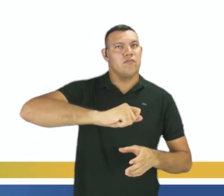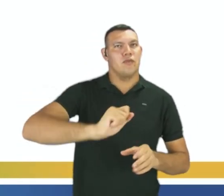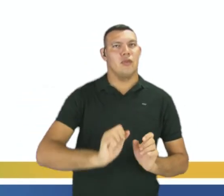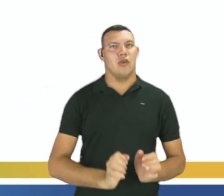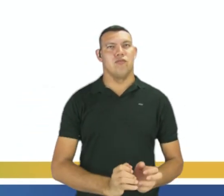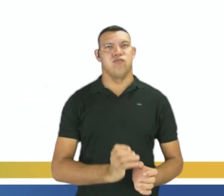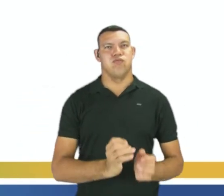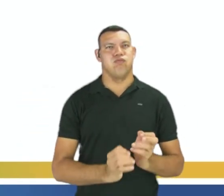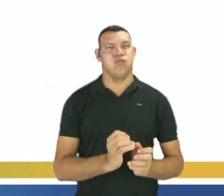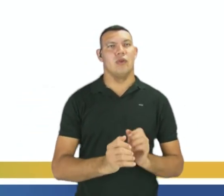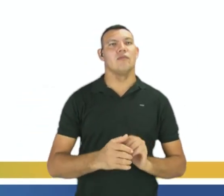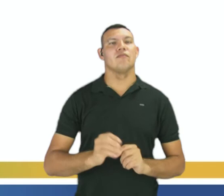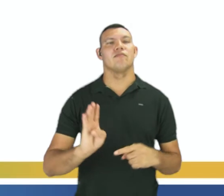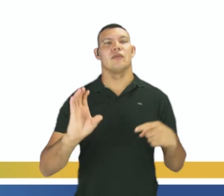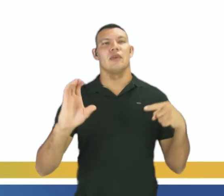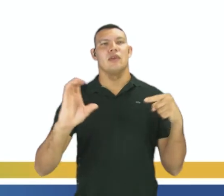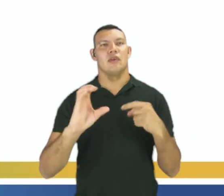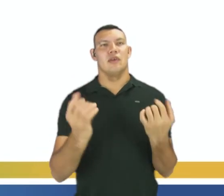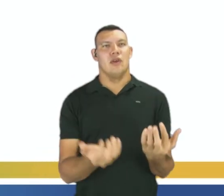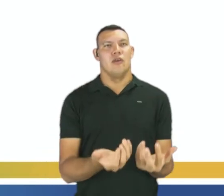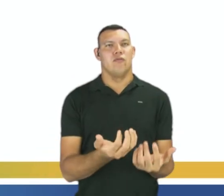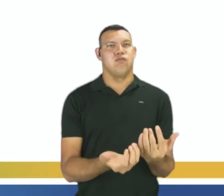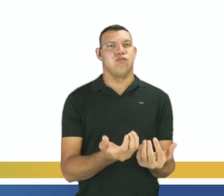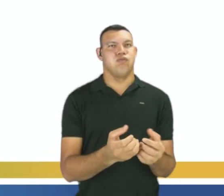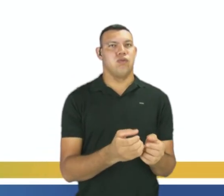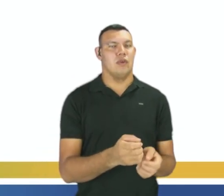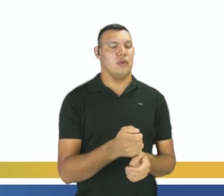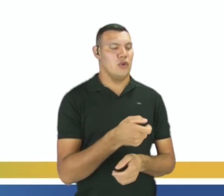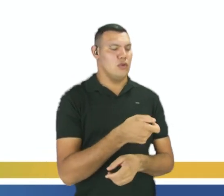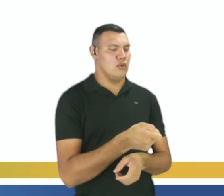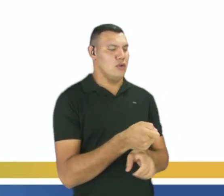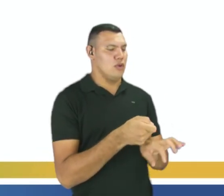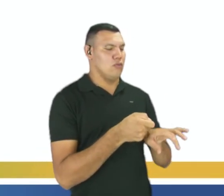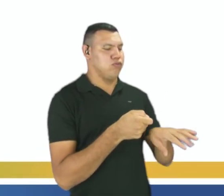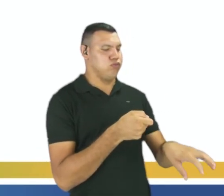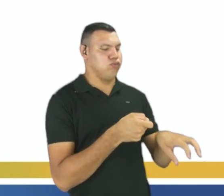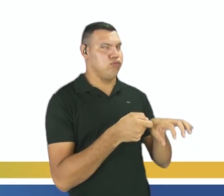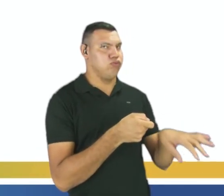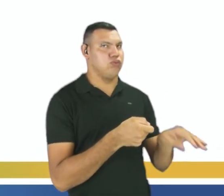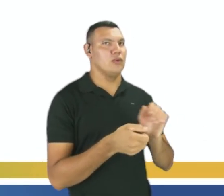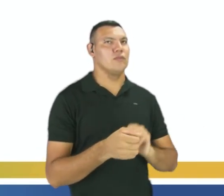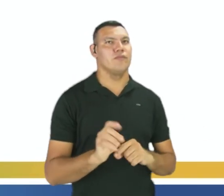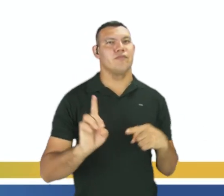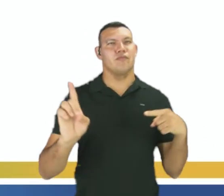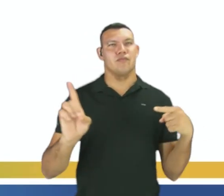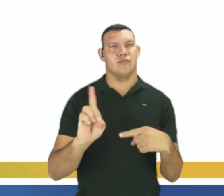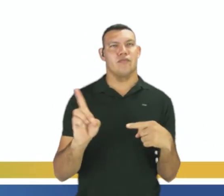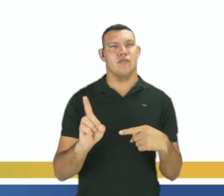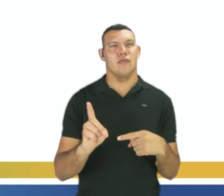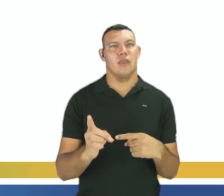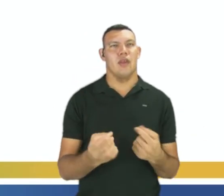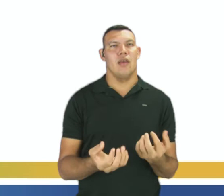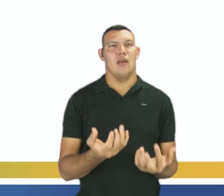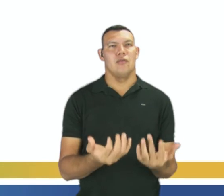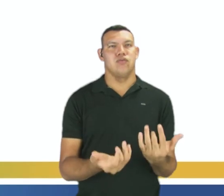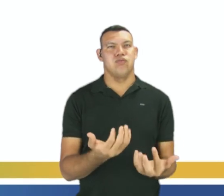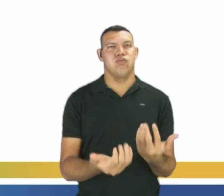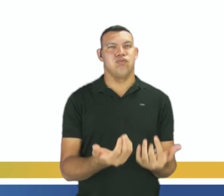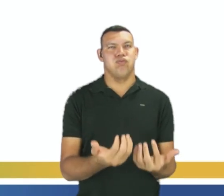uma chama uniforme no bico de buslem, poção de água fervendo em temperatura constante,